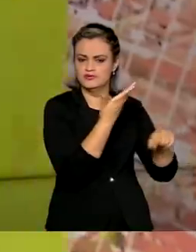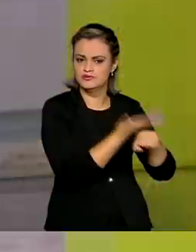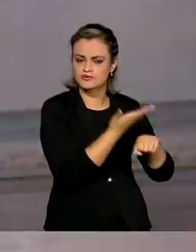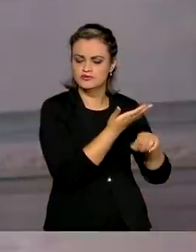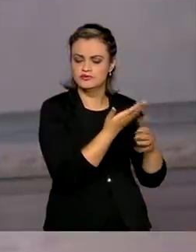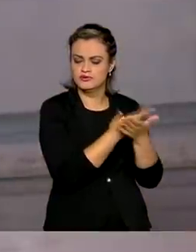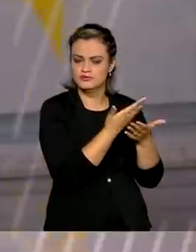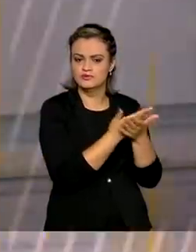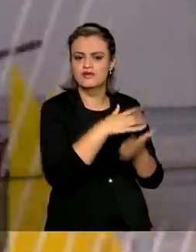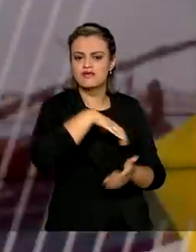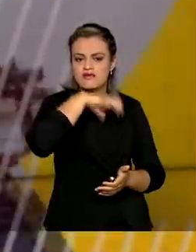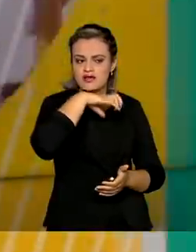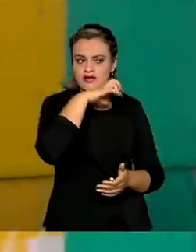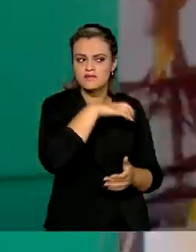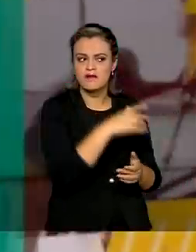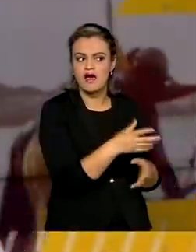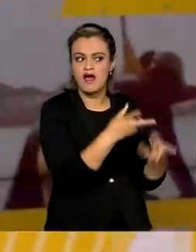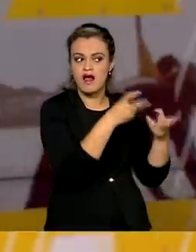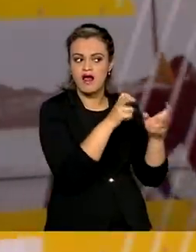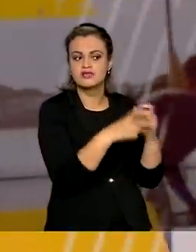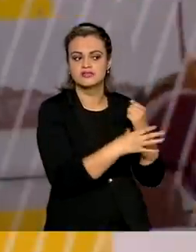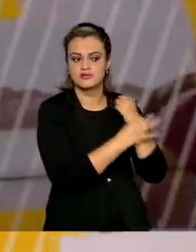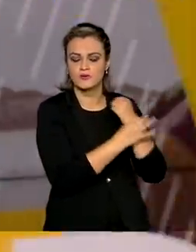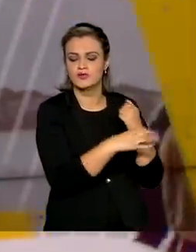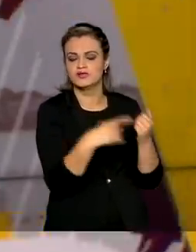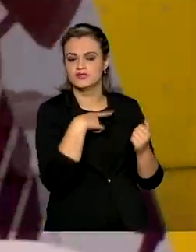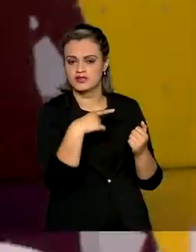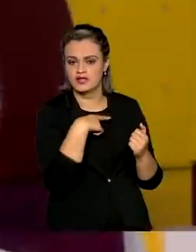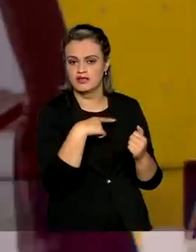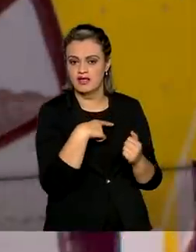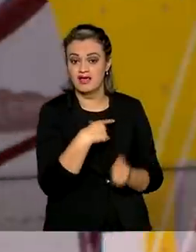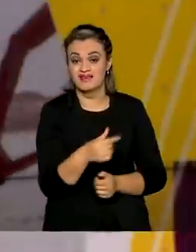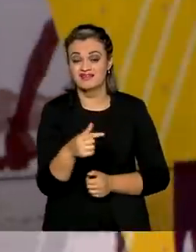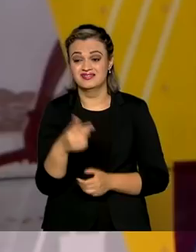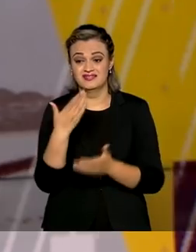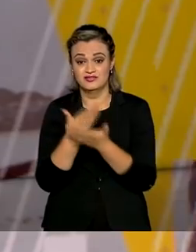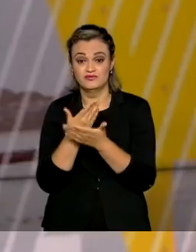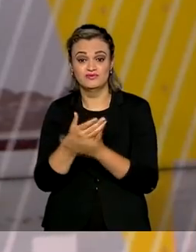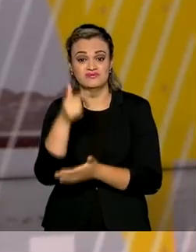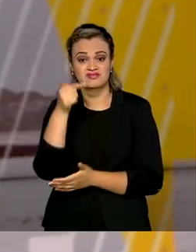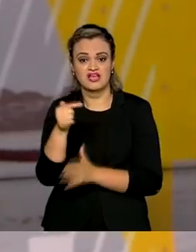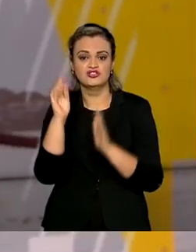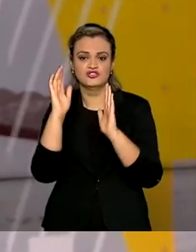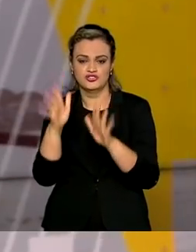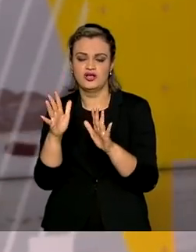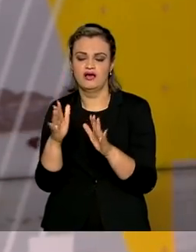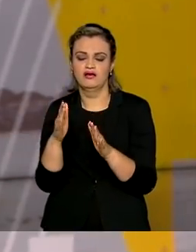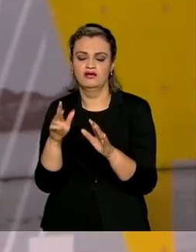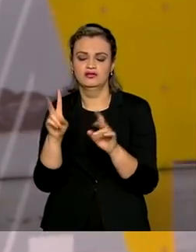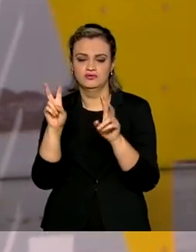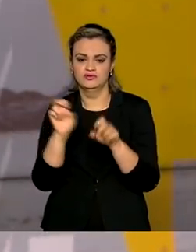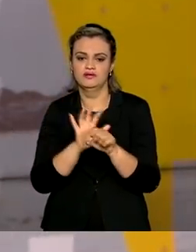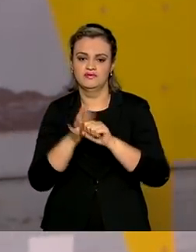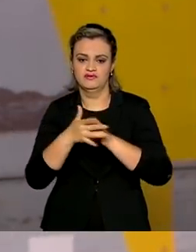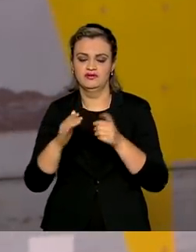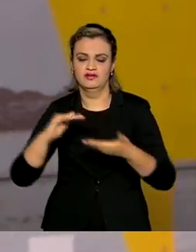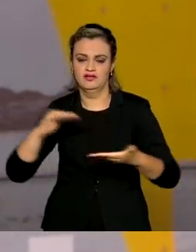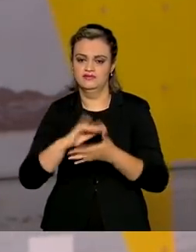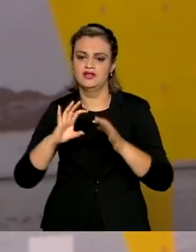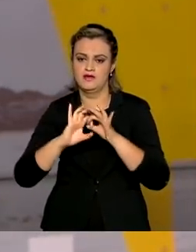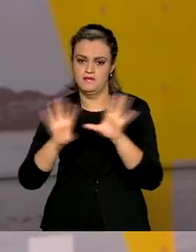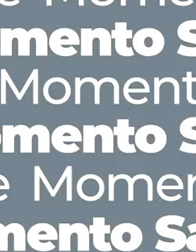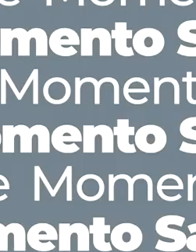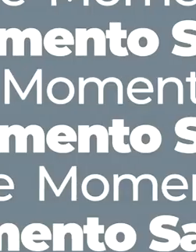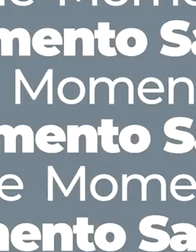trouxeram resultados aceitáveis de segurança. Este é o sétimo estudo de vacina contra o novo coronavírus autorizado pela